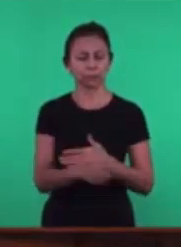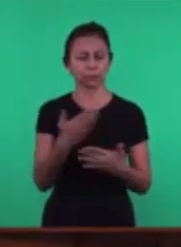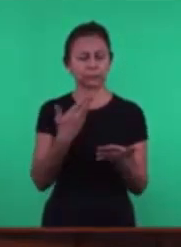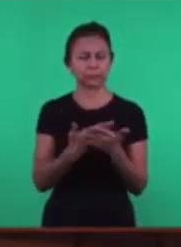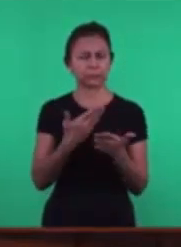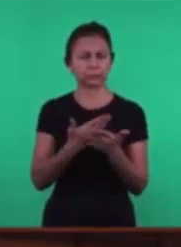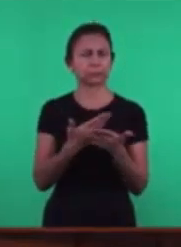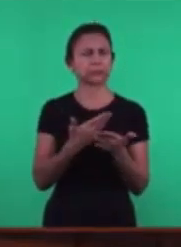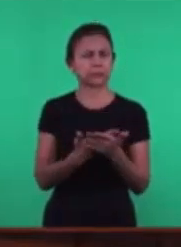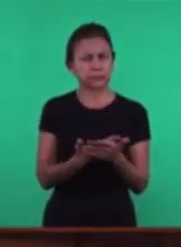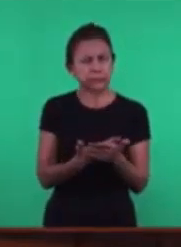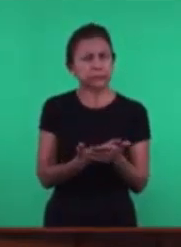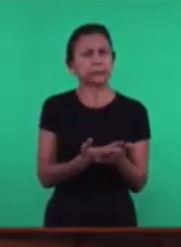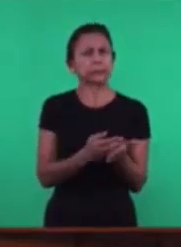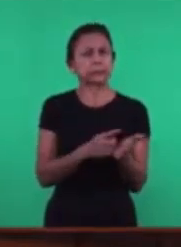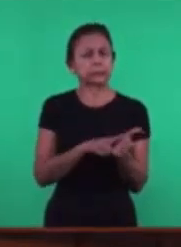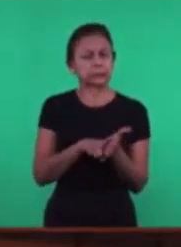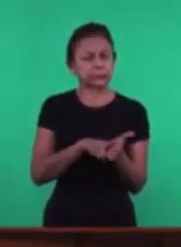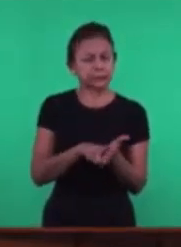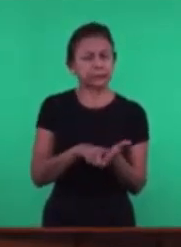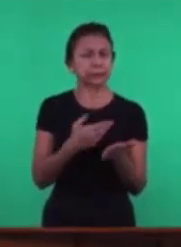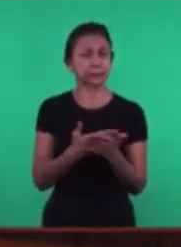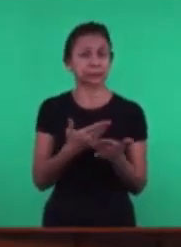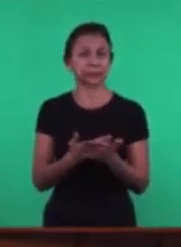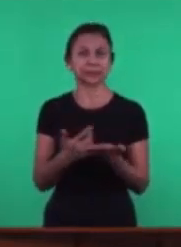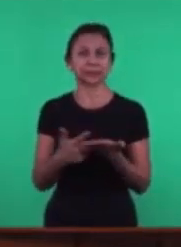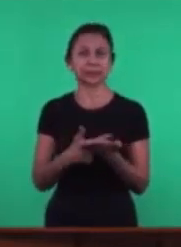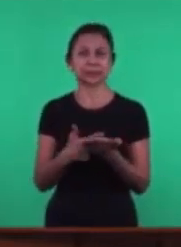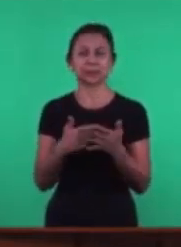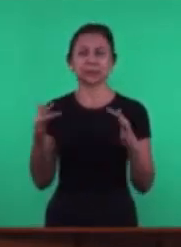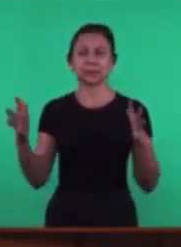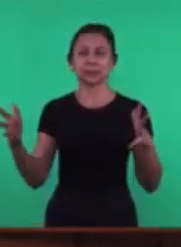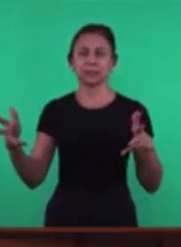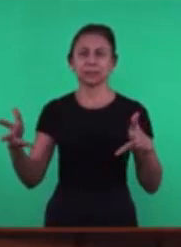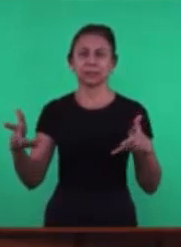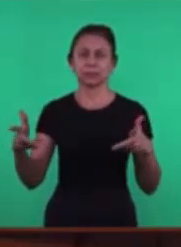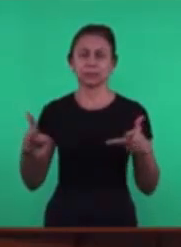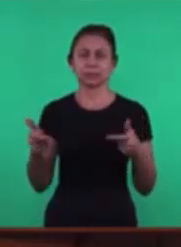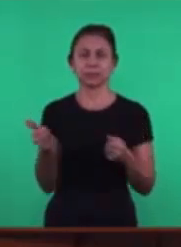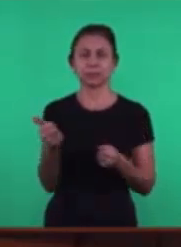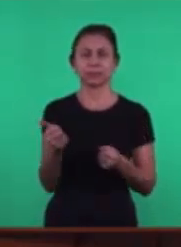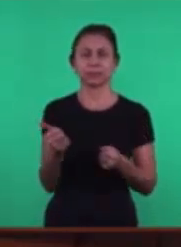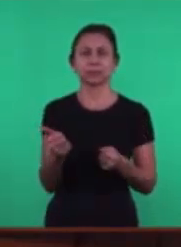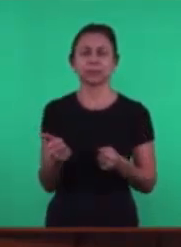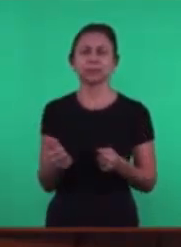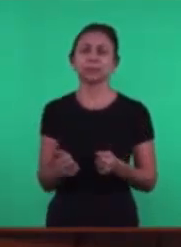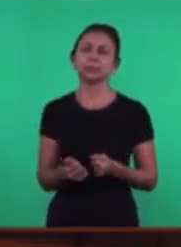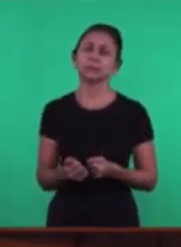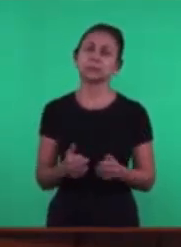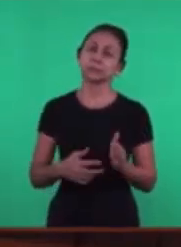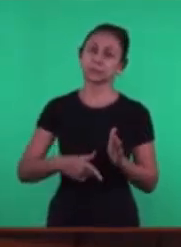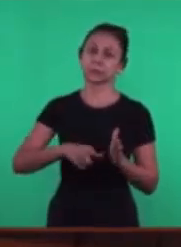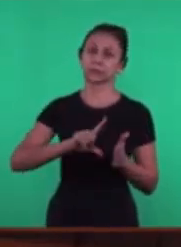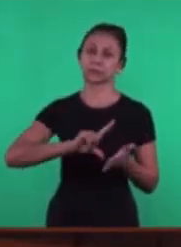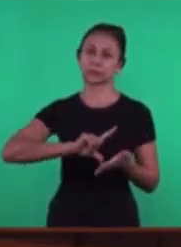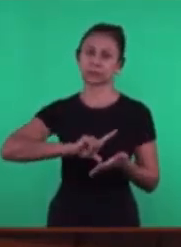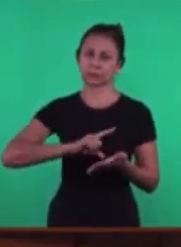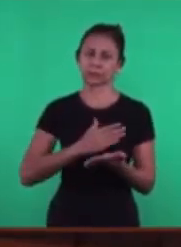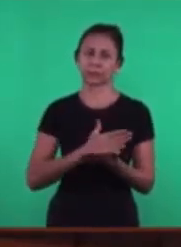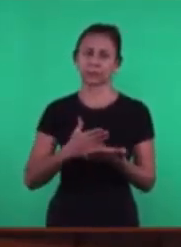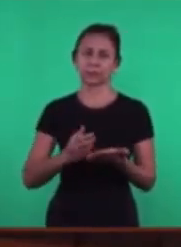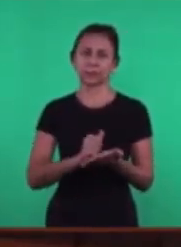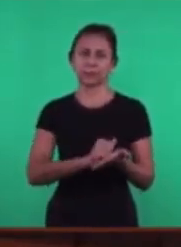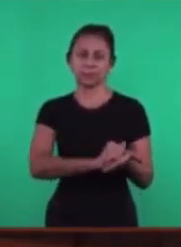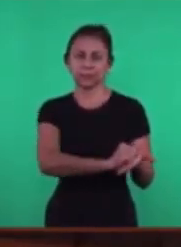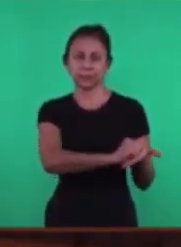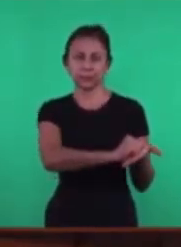com mais profundidade No ensino deste livro glorioso da parte do Senhor Mas antes de entrarmos nas nossas tarefas